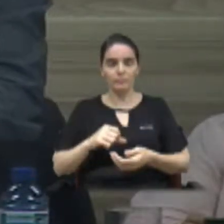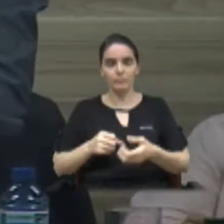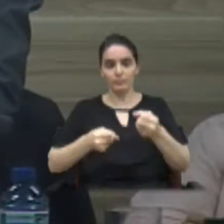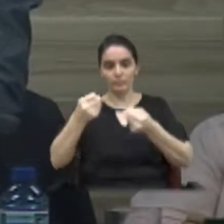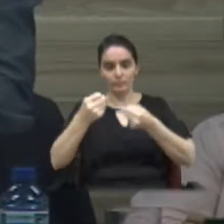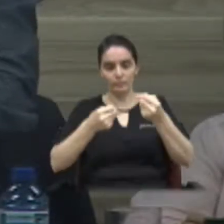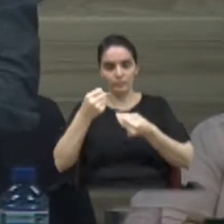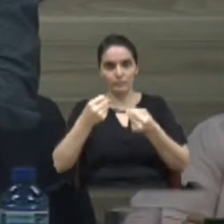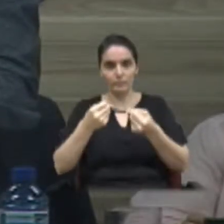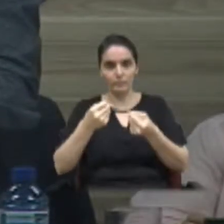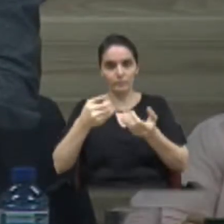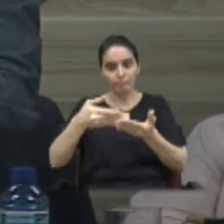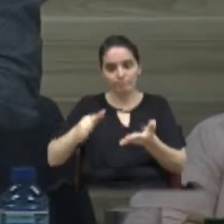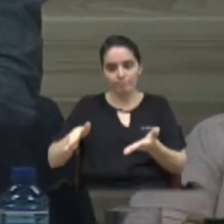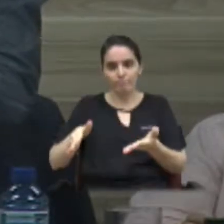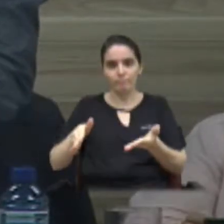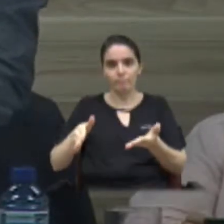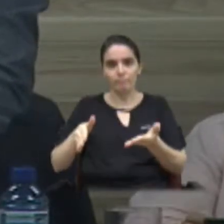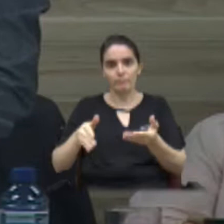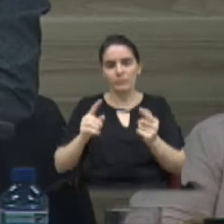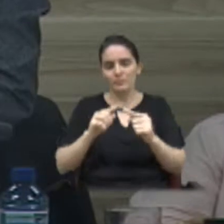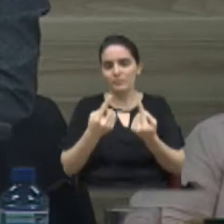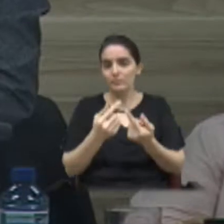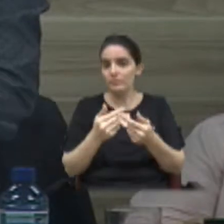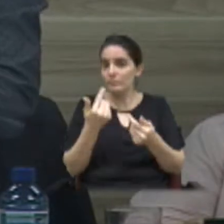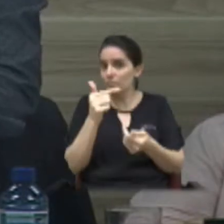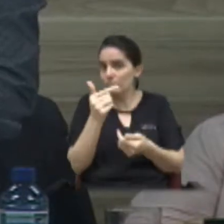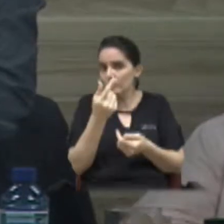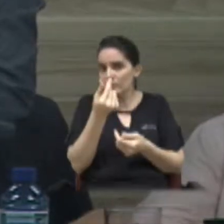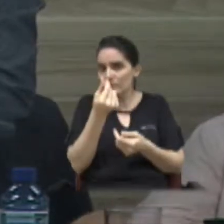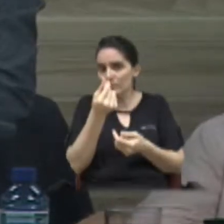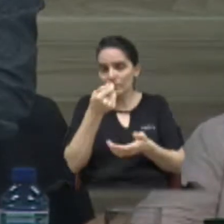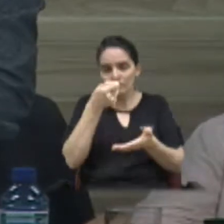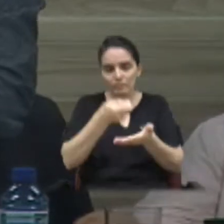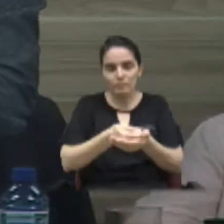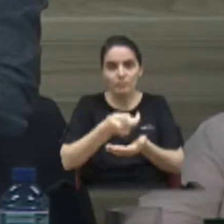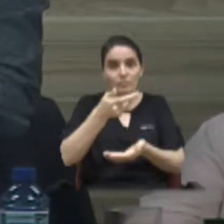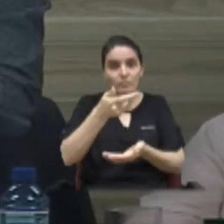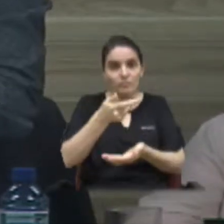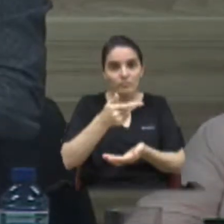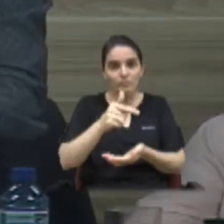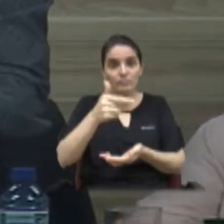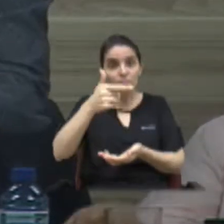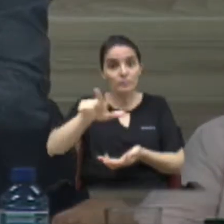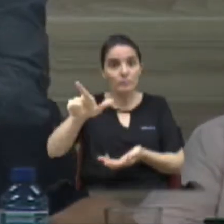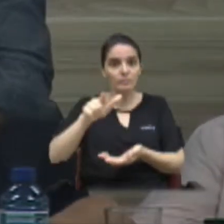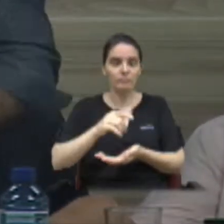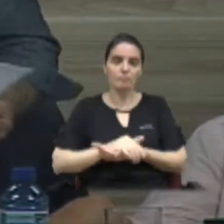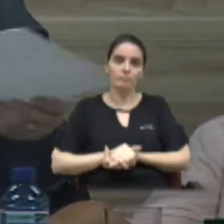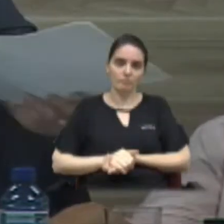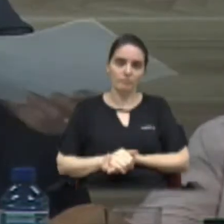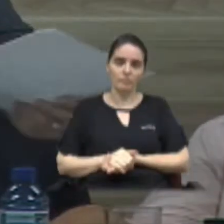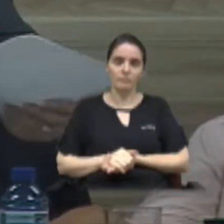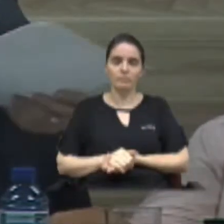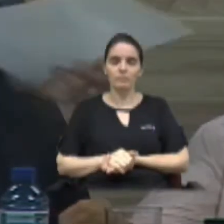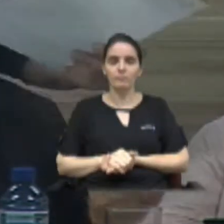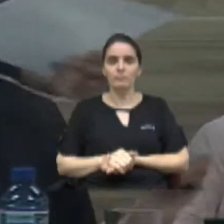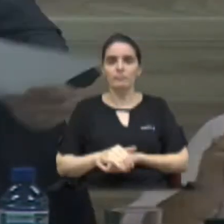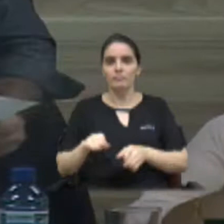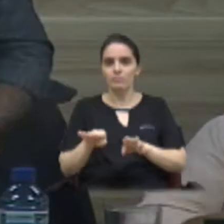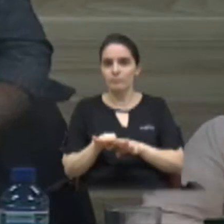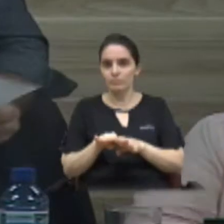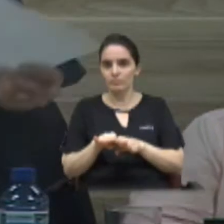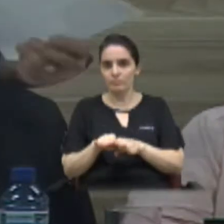o prejuízo. Tendo em vista que houve irregularidade na cobrança e até em visita ao